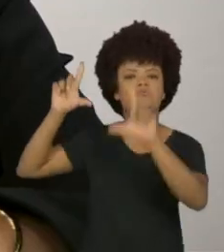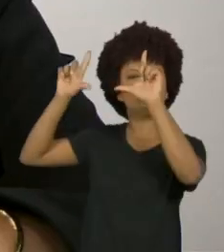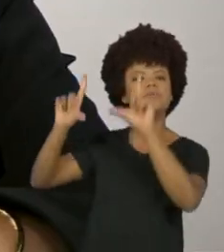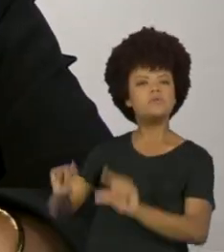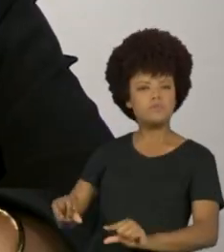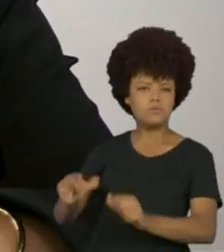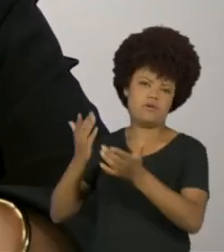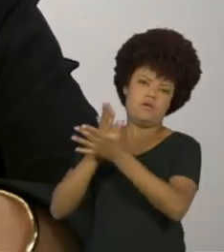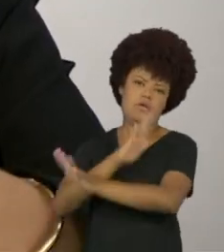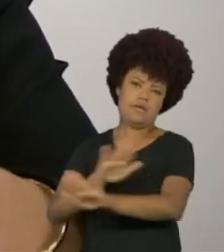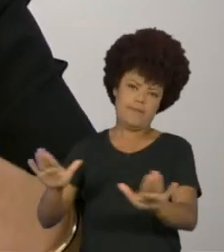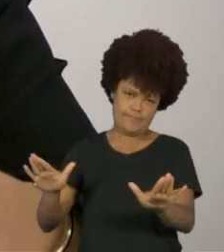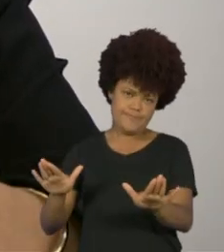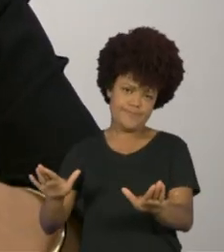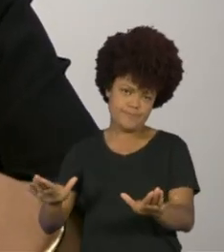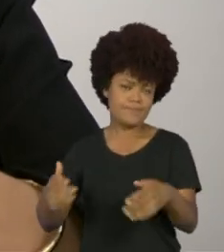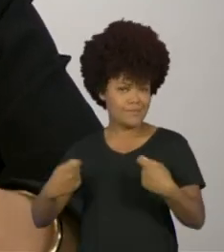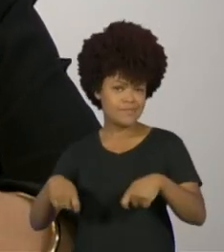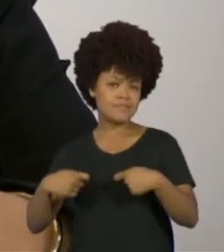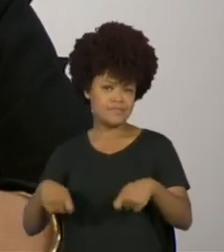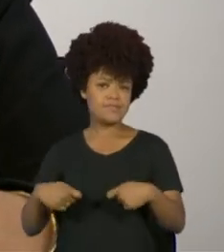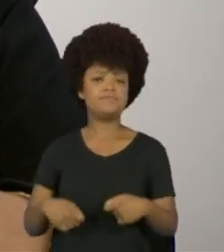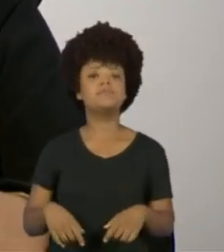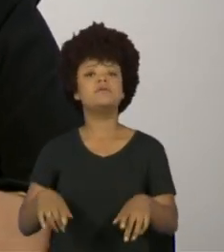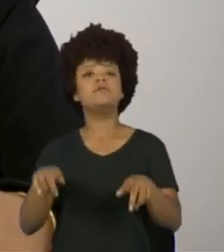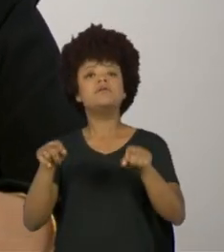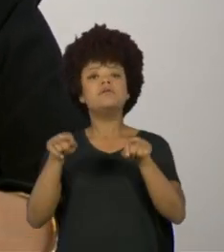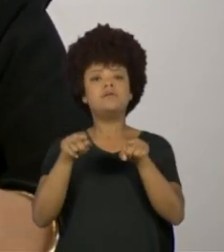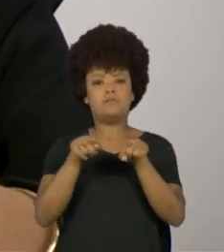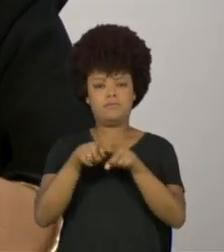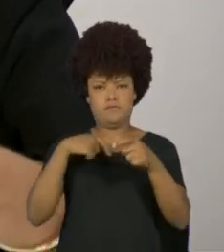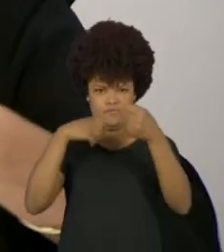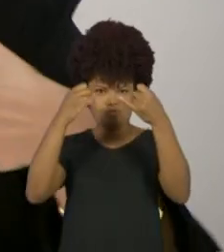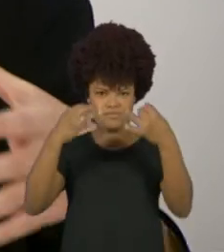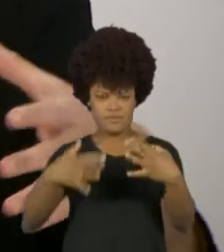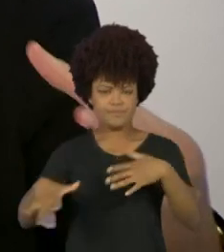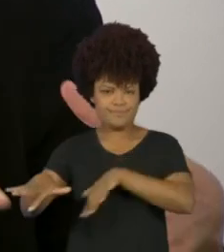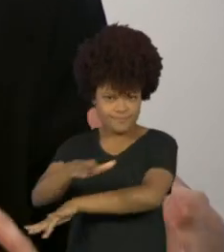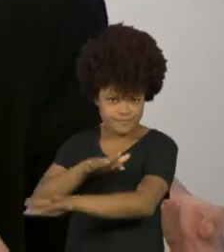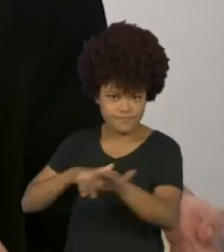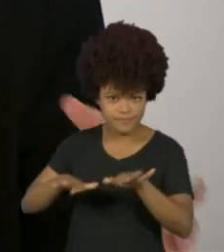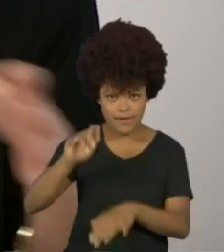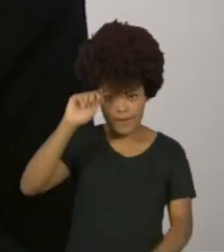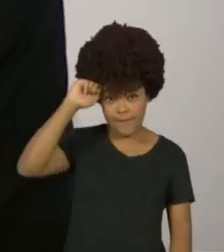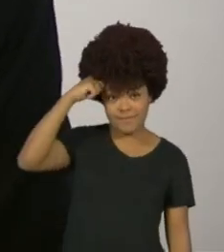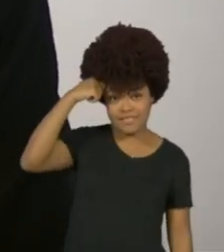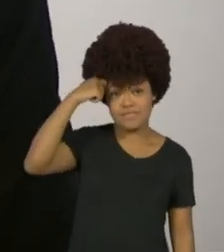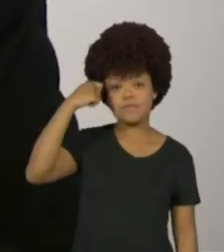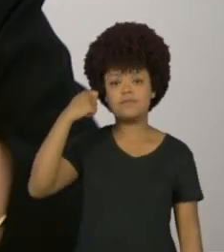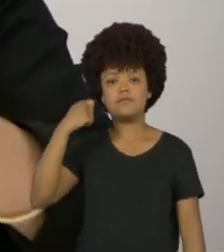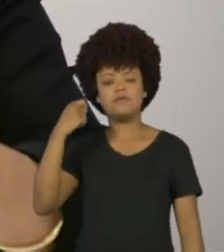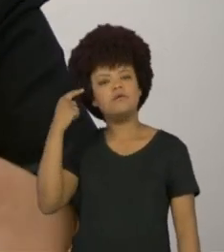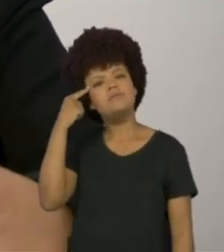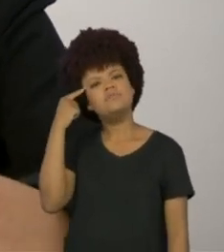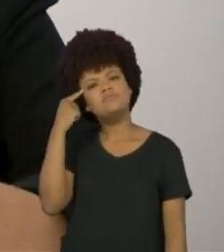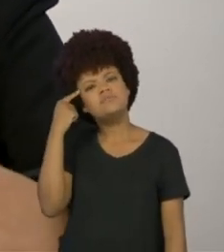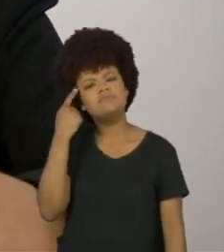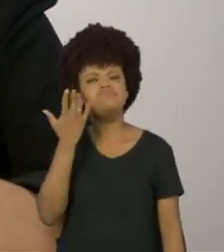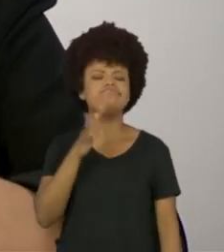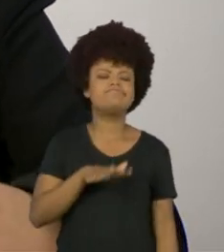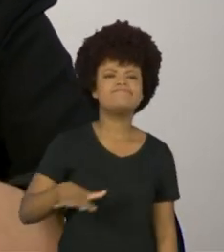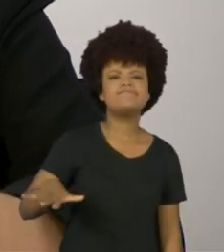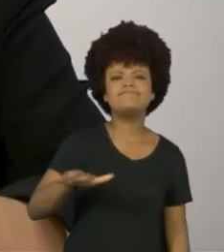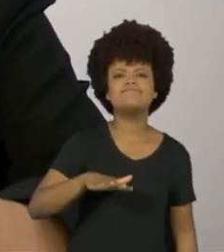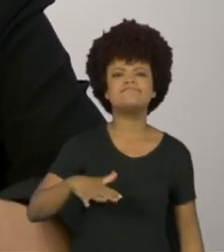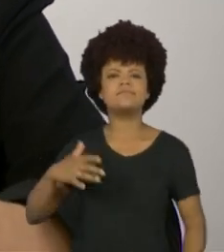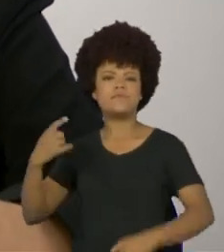Queria voltar ao tema, você falou agora novamente da mobilização do movimento negro, eu queria voltar a pensar isso na esfera política. Há uma